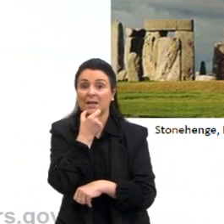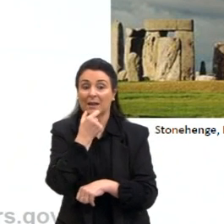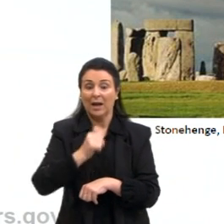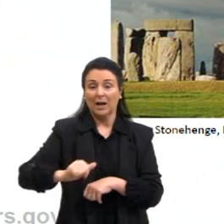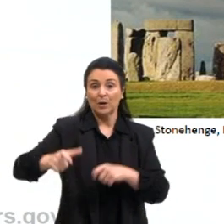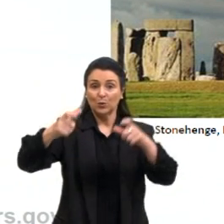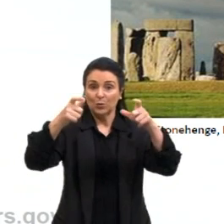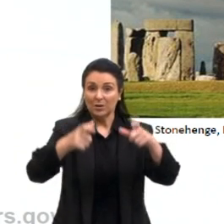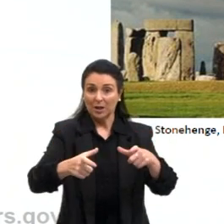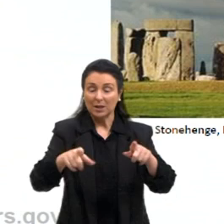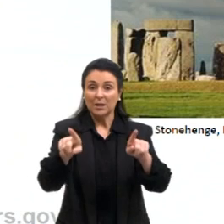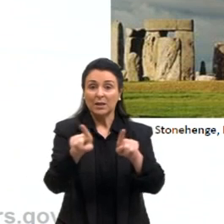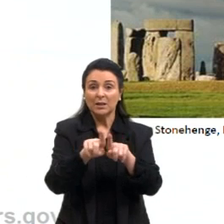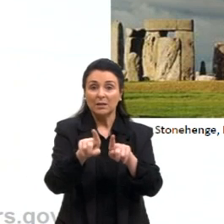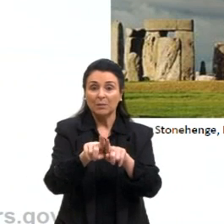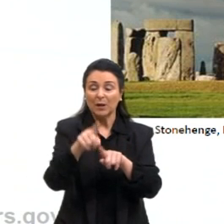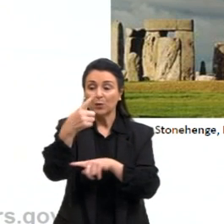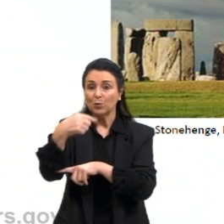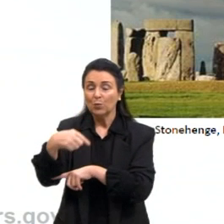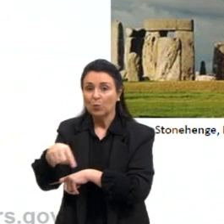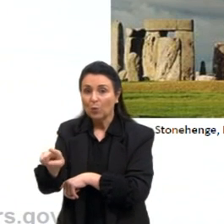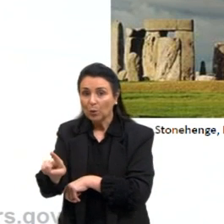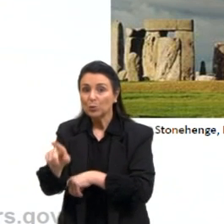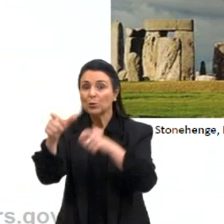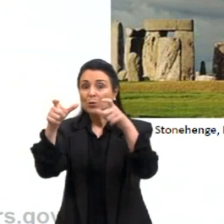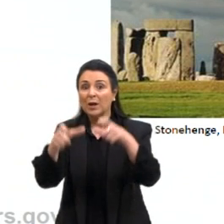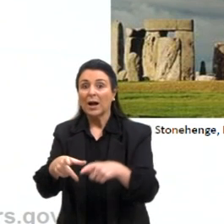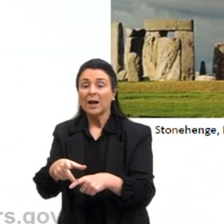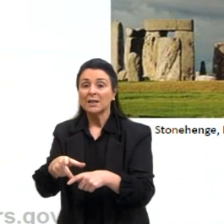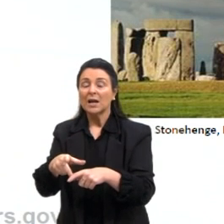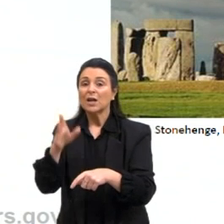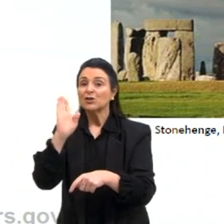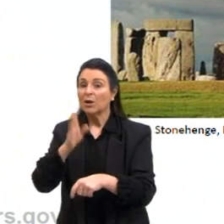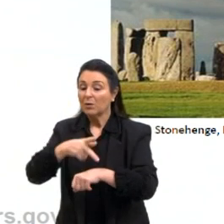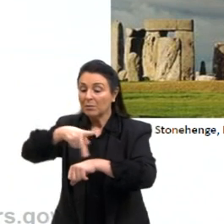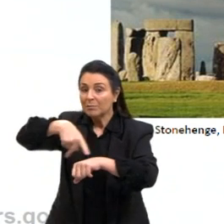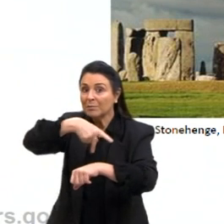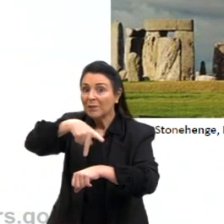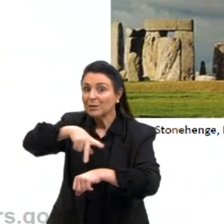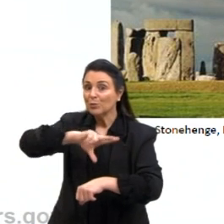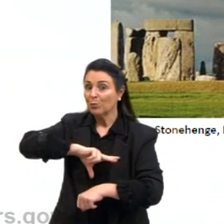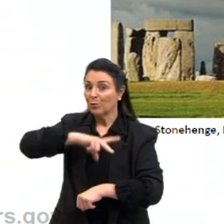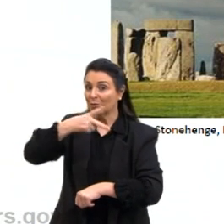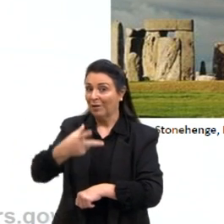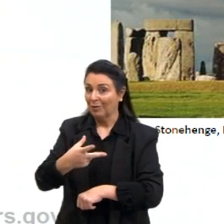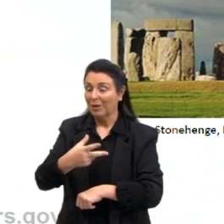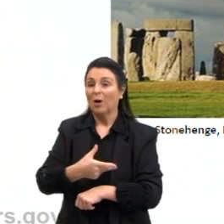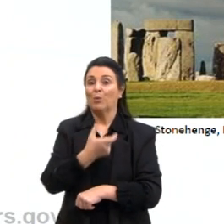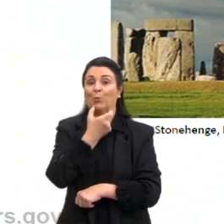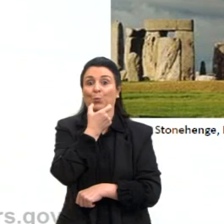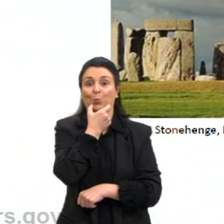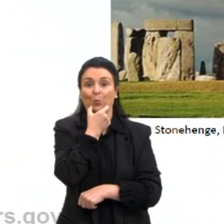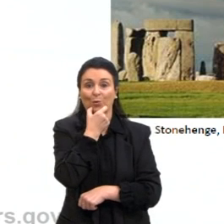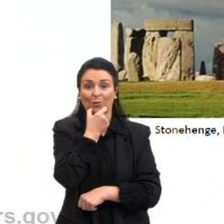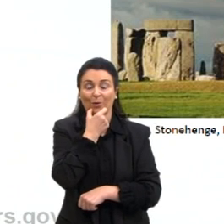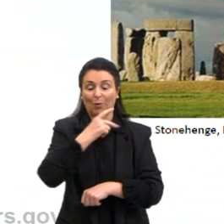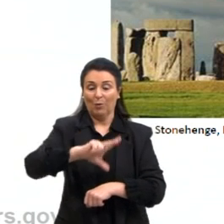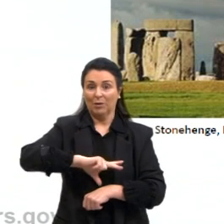Cromelac dos Almêndres, em Portugal. Então, temos aqui Inglaterra, nós temos aqui Portugal,